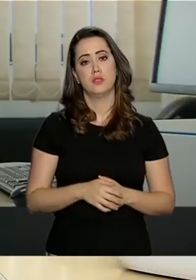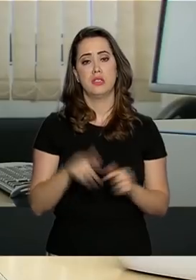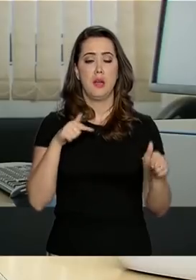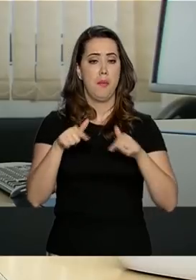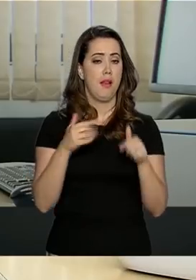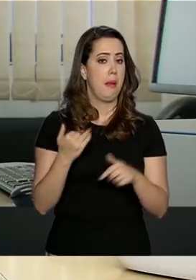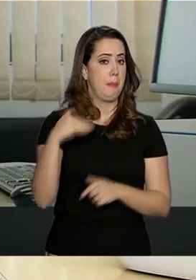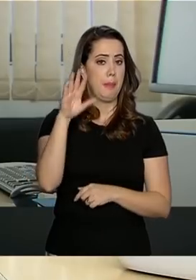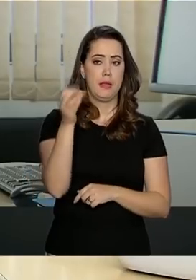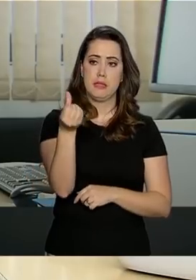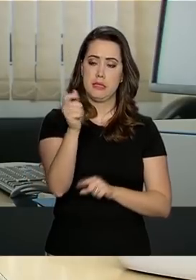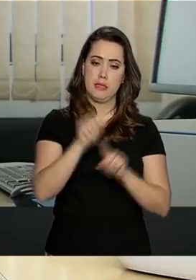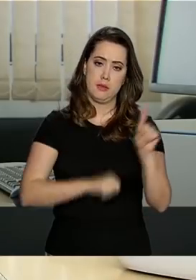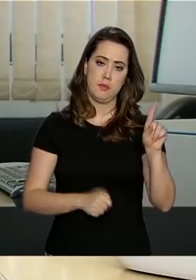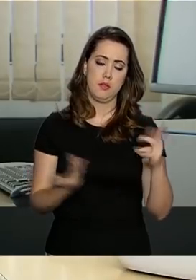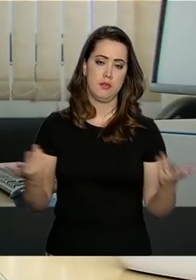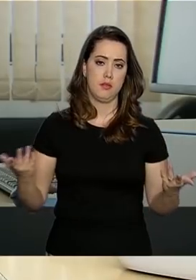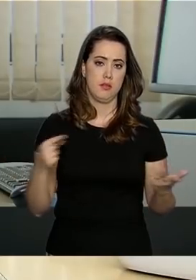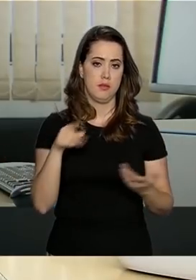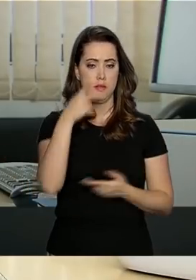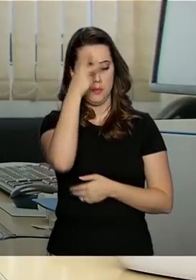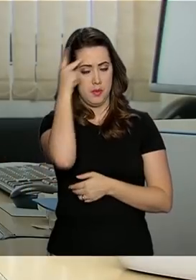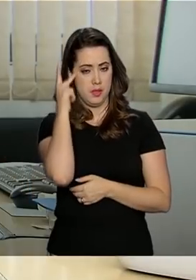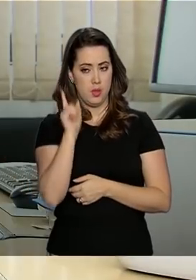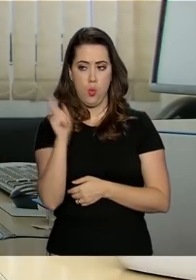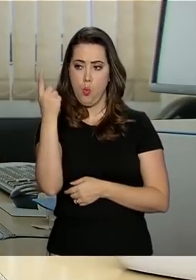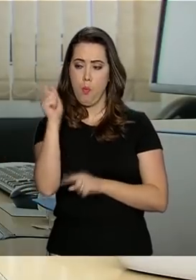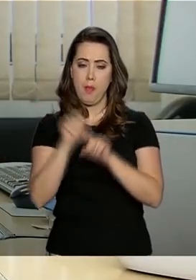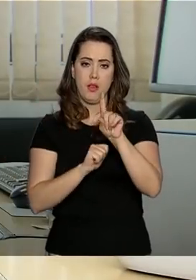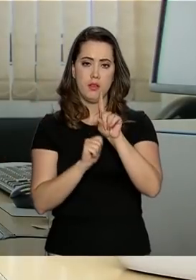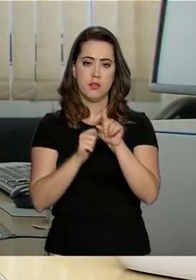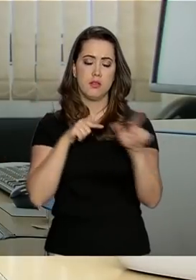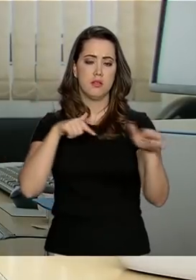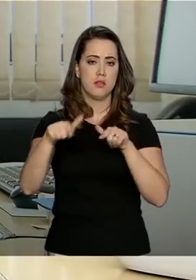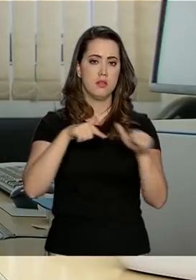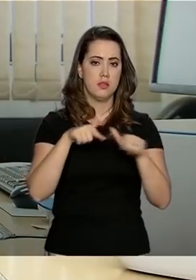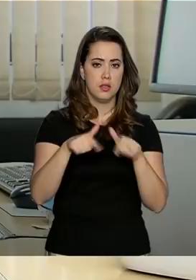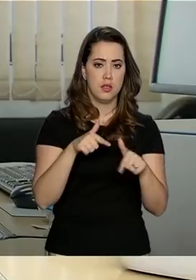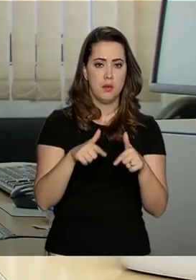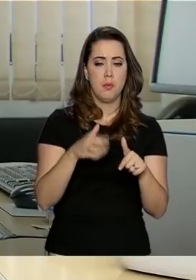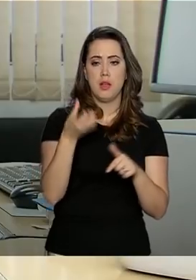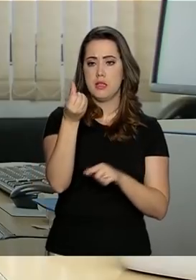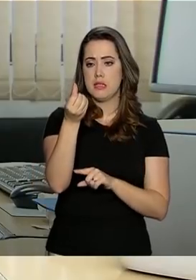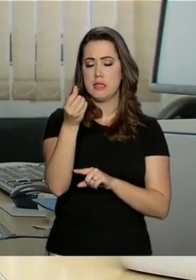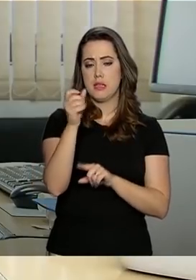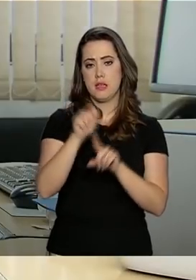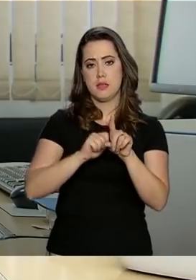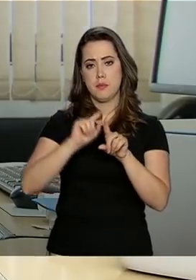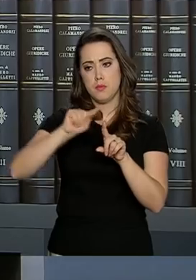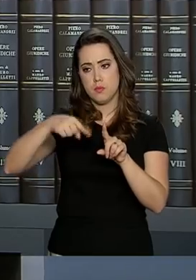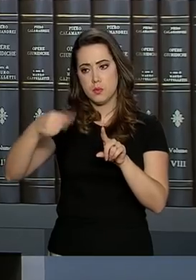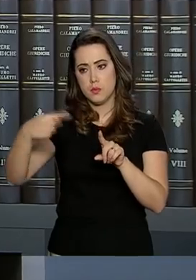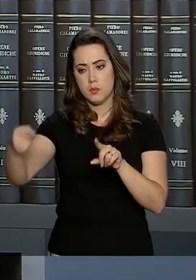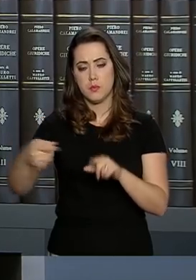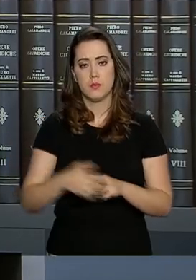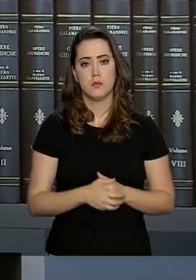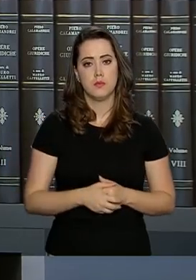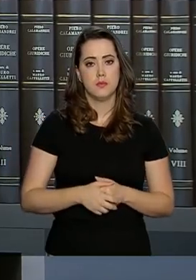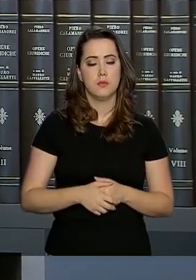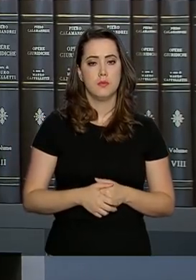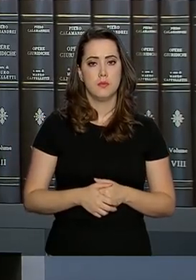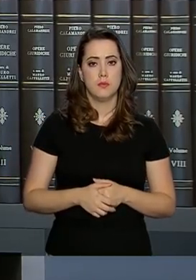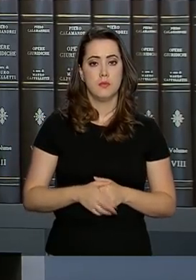ano. Então, você está pensando em se aposentar num mês, ele vai trabalhar, vai se aposentar seis meses depois, nessa situação. As regras de